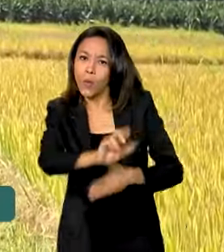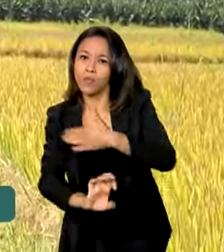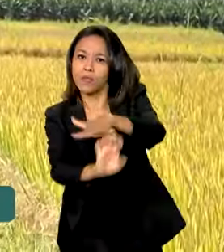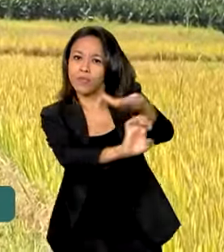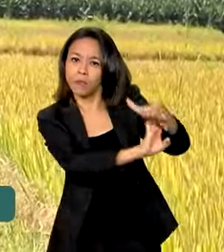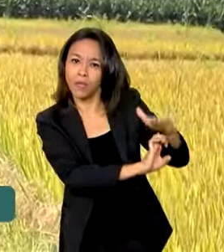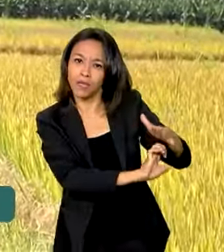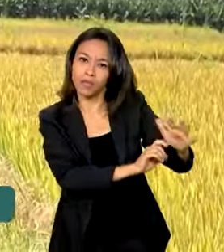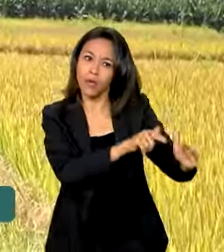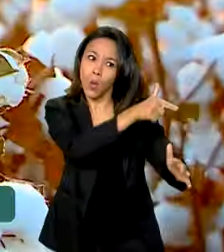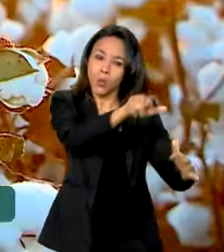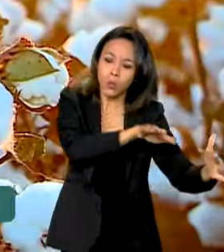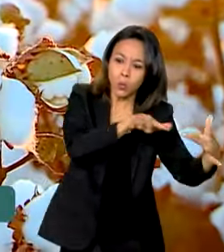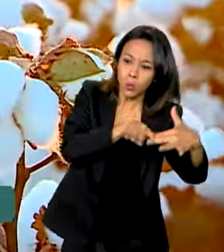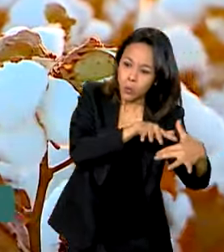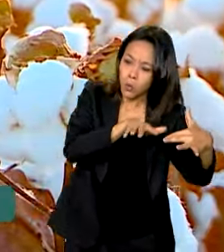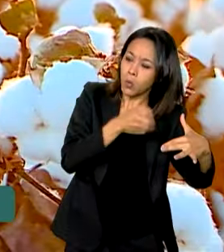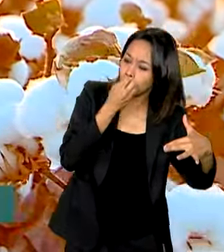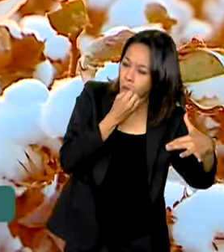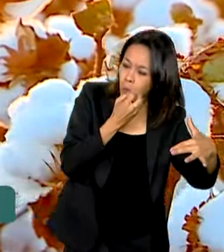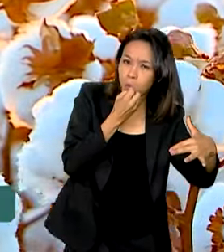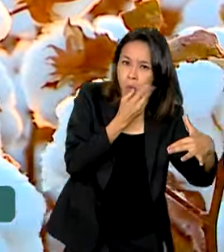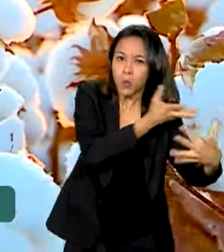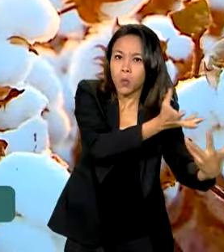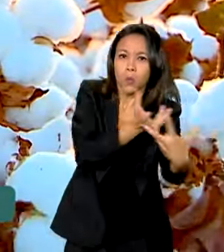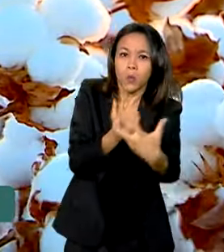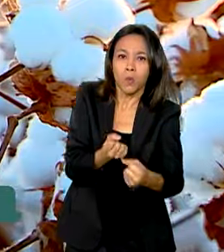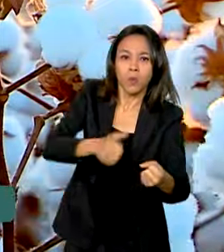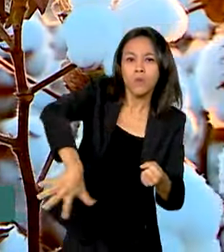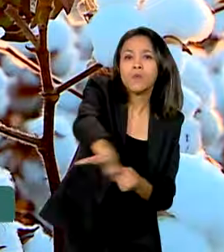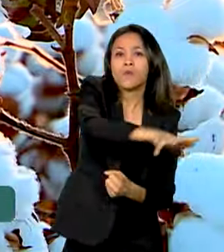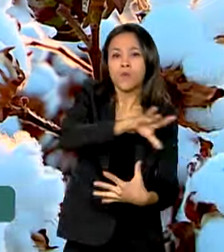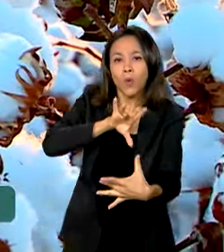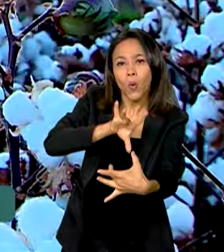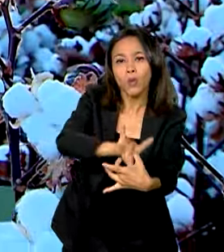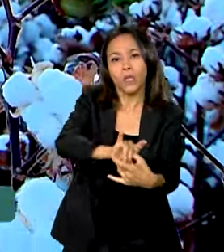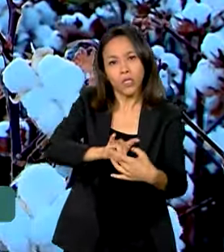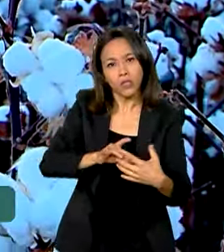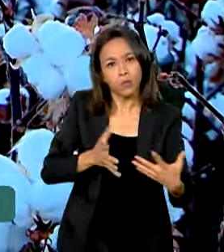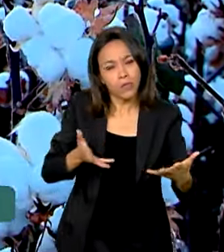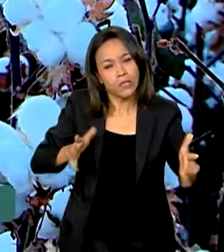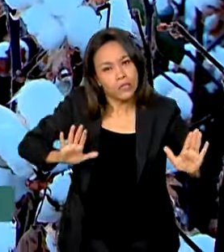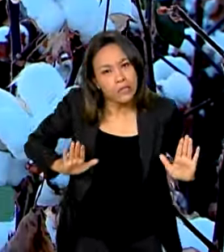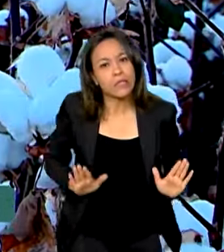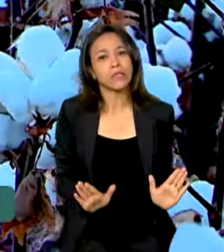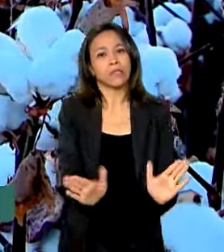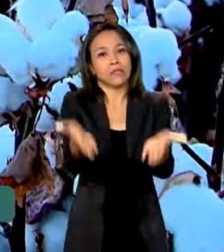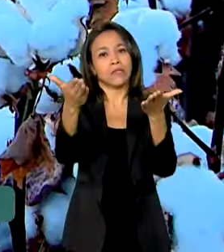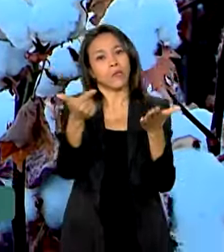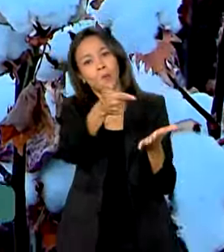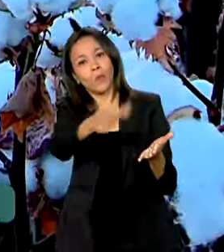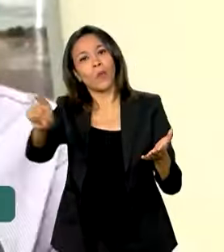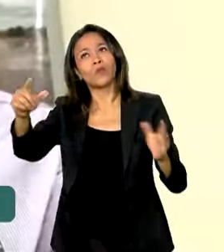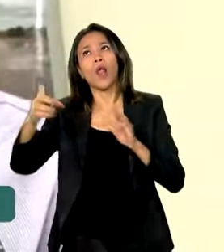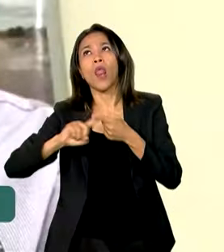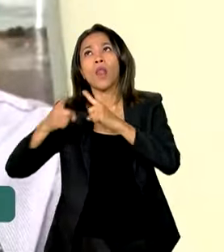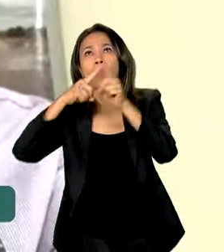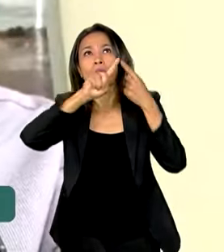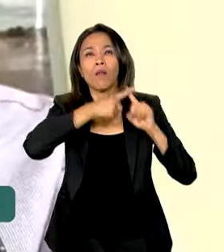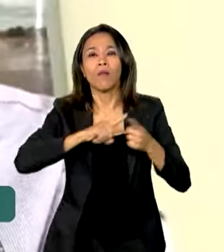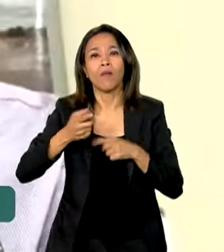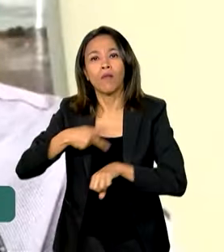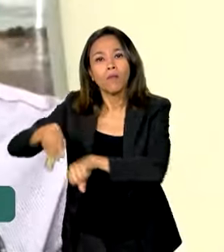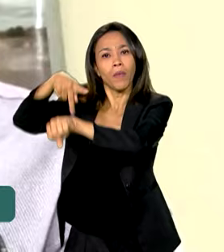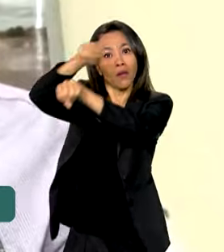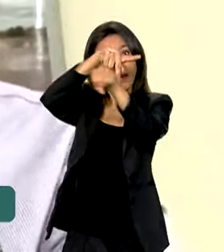outros produtores rurais a entrar neste universo ou a intensificar os negócios com outros países. Nós temos